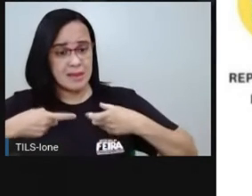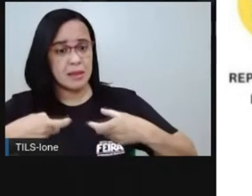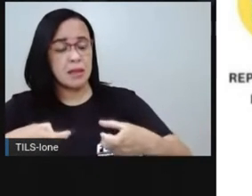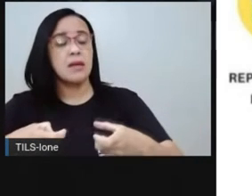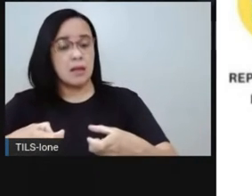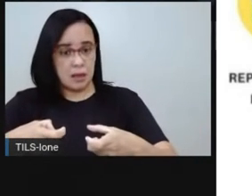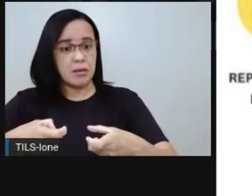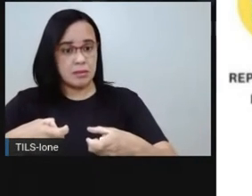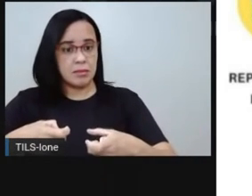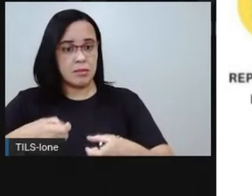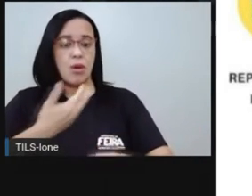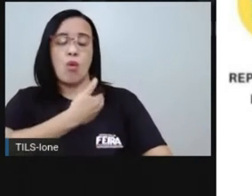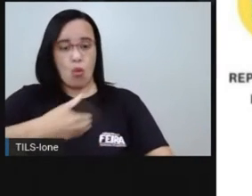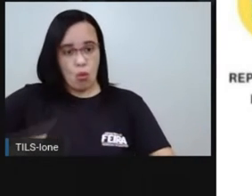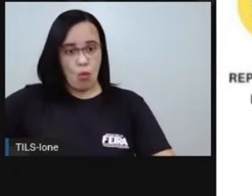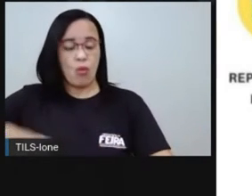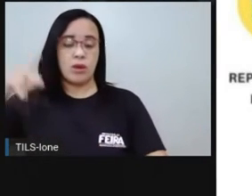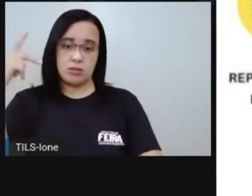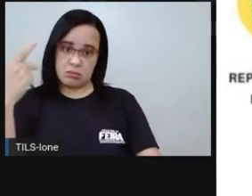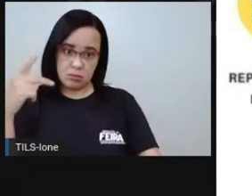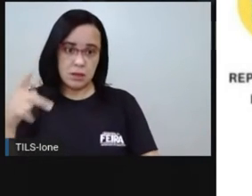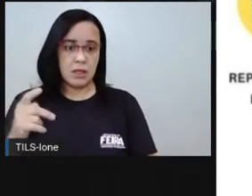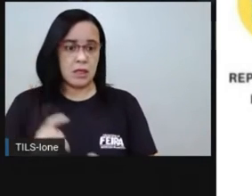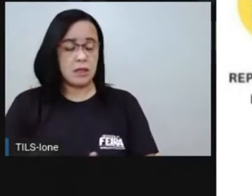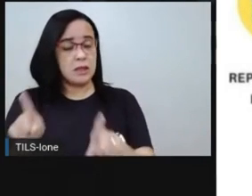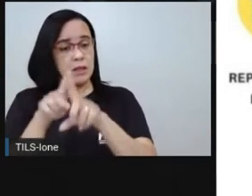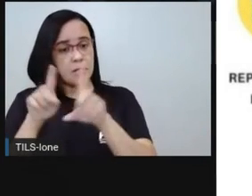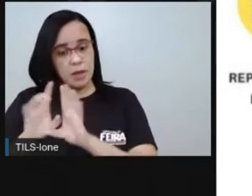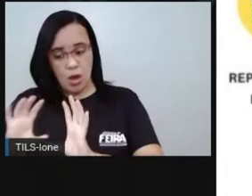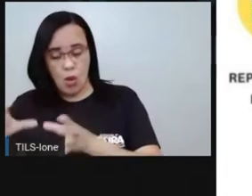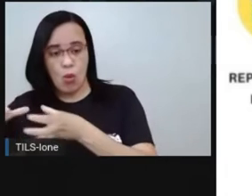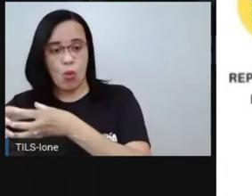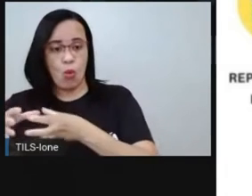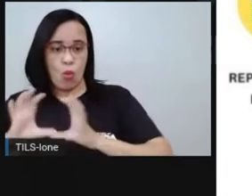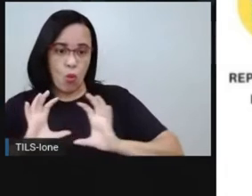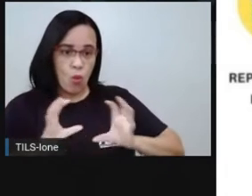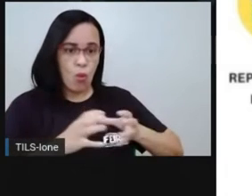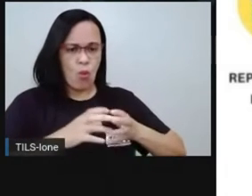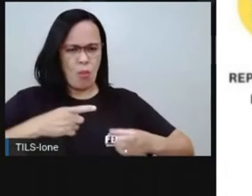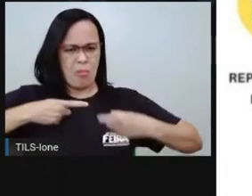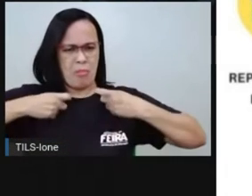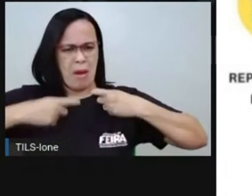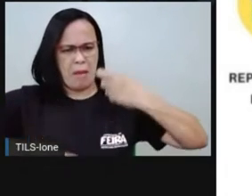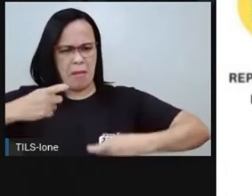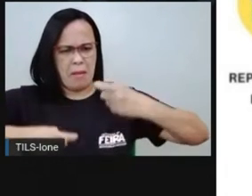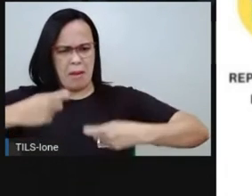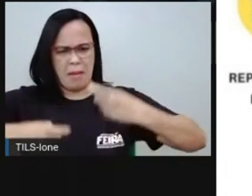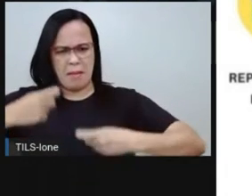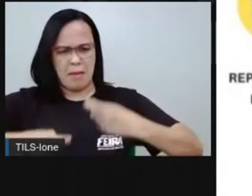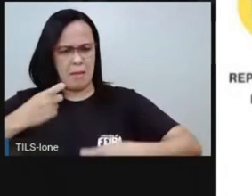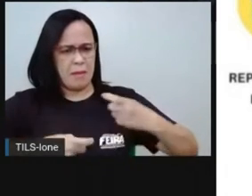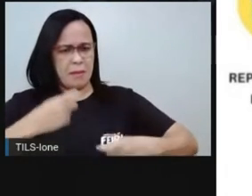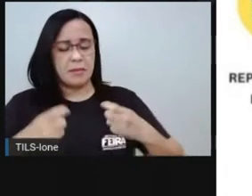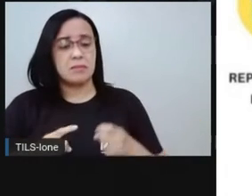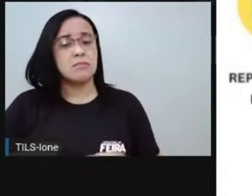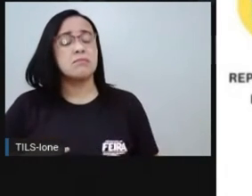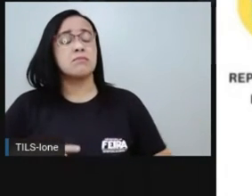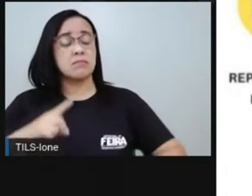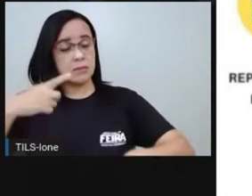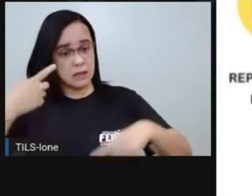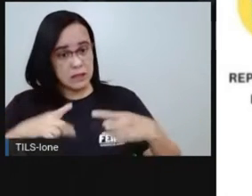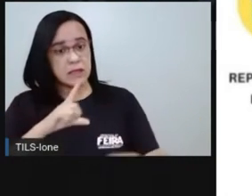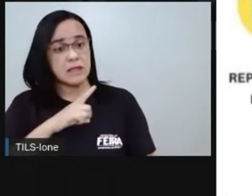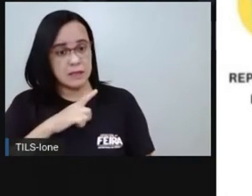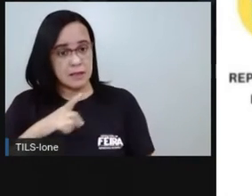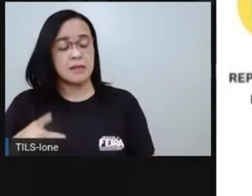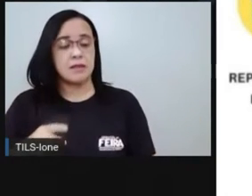de Getúlio. Grupos políticos de autoritarismo surgiram no mundo como o nazismo e o